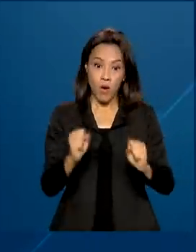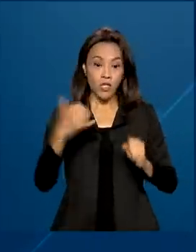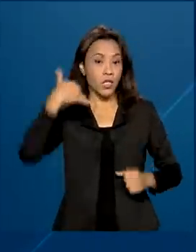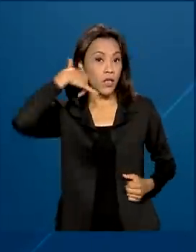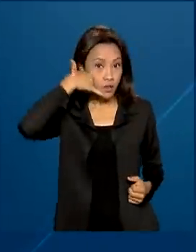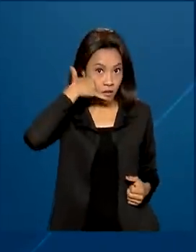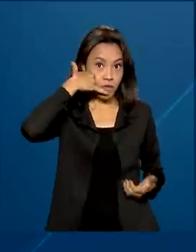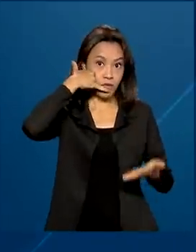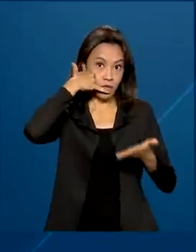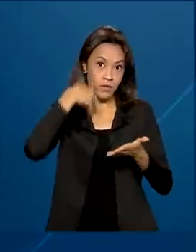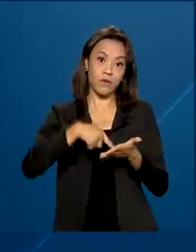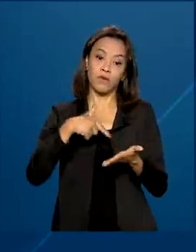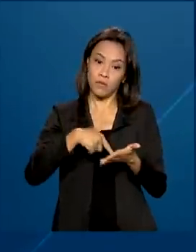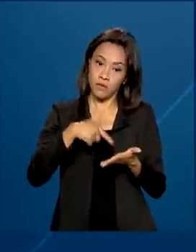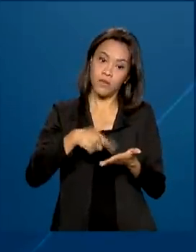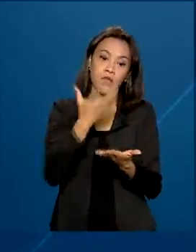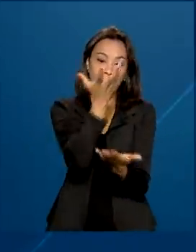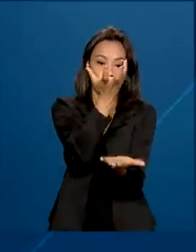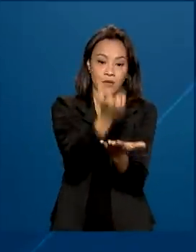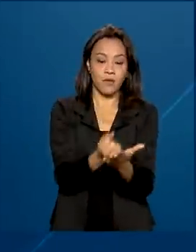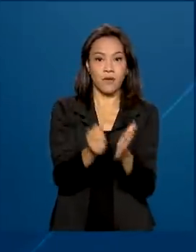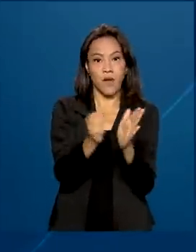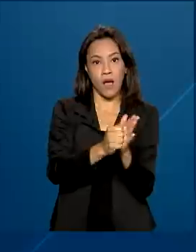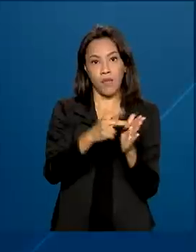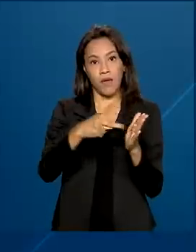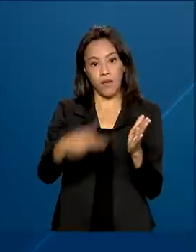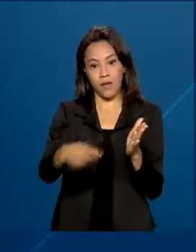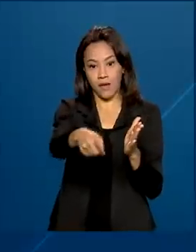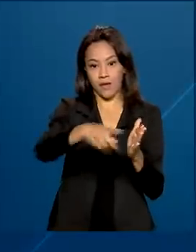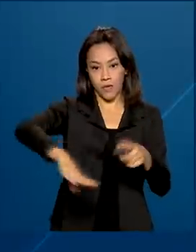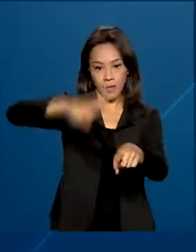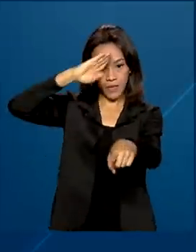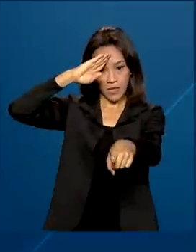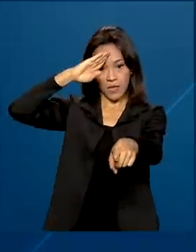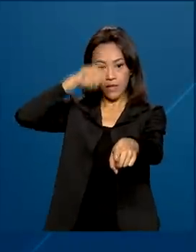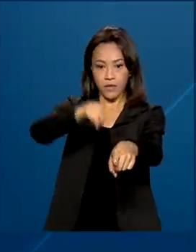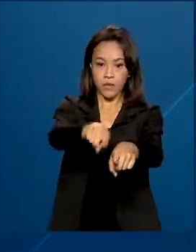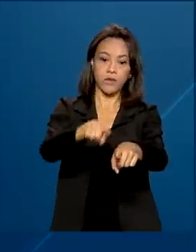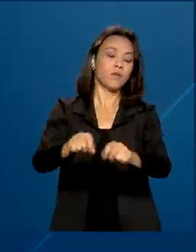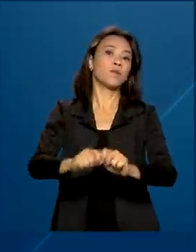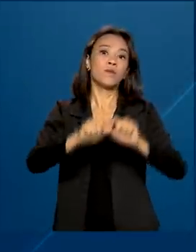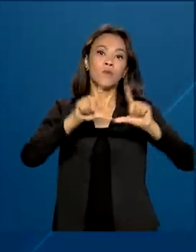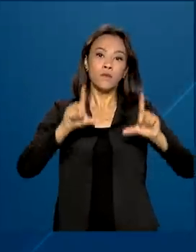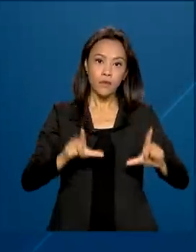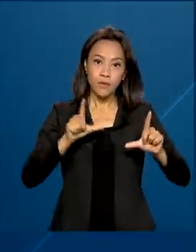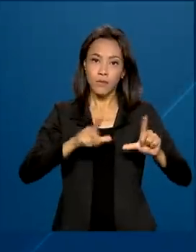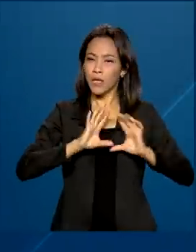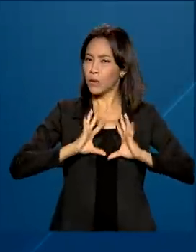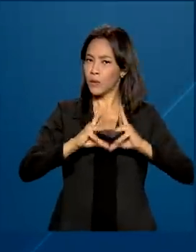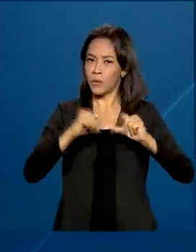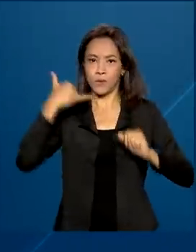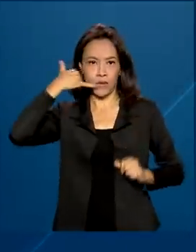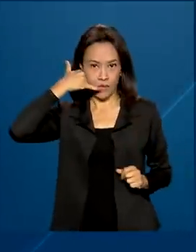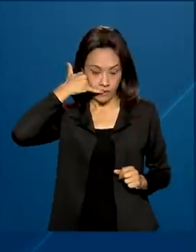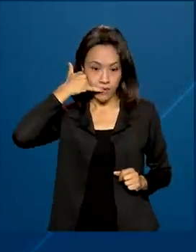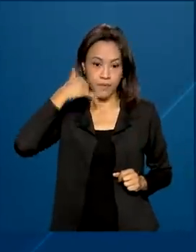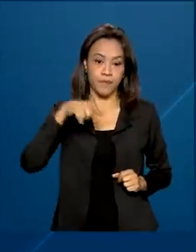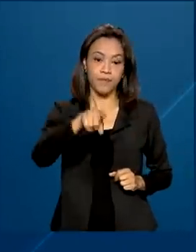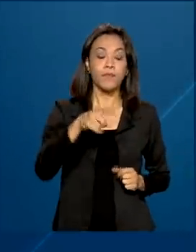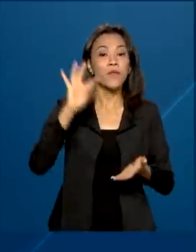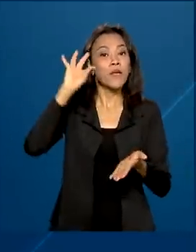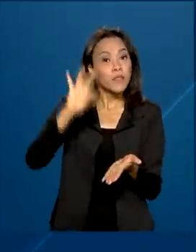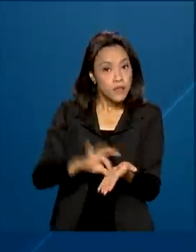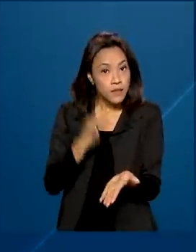telefone celular, instalando o aplicativo do Exército Brasileiro, disponível para os sistemas iOS e Android. As